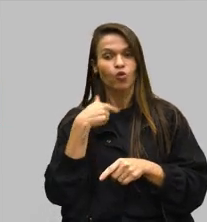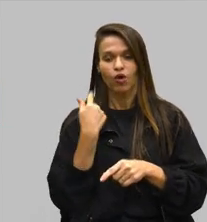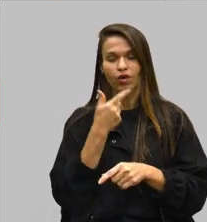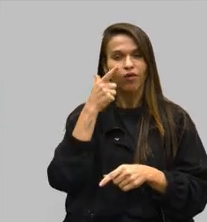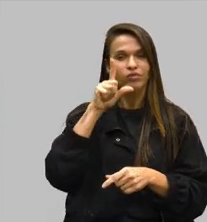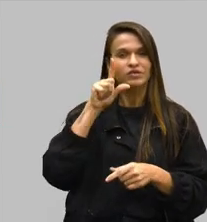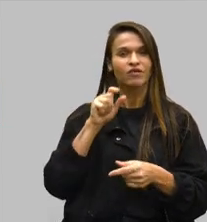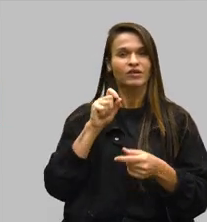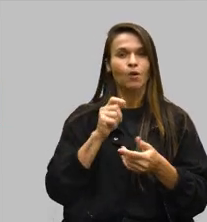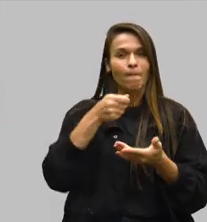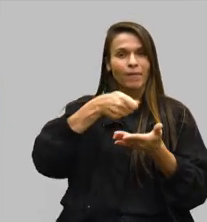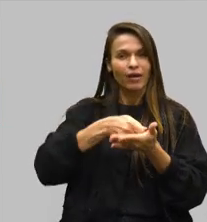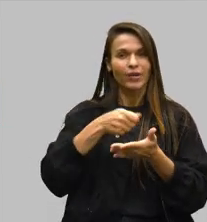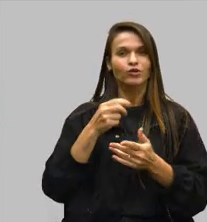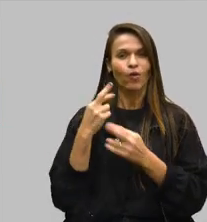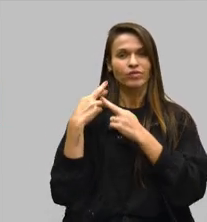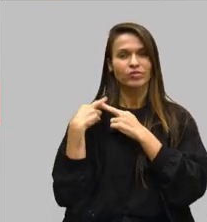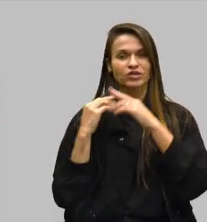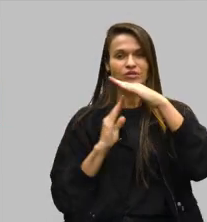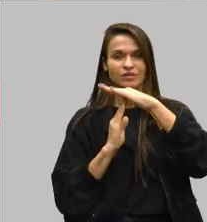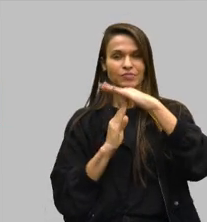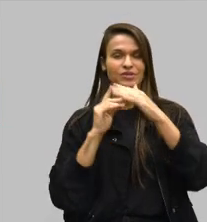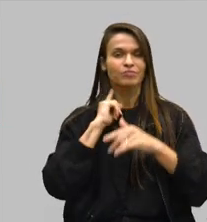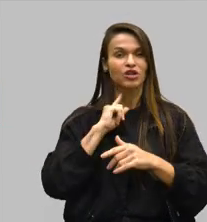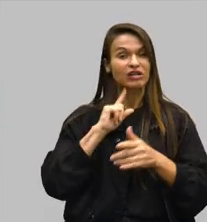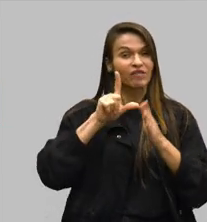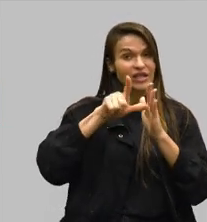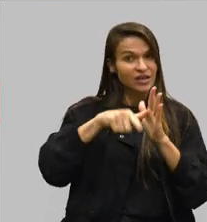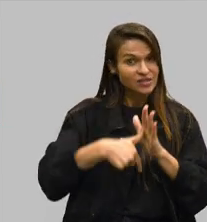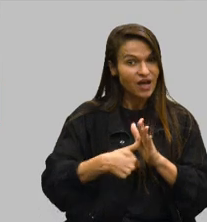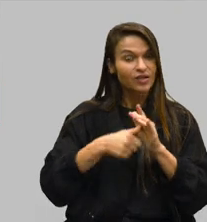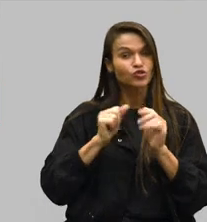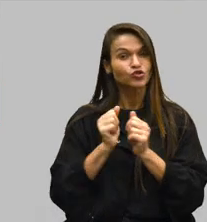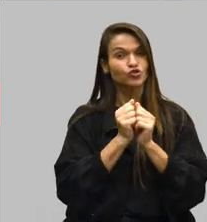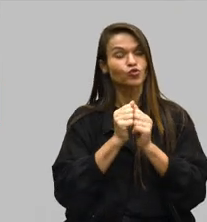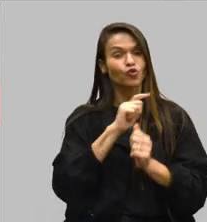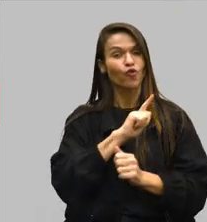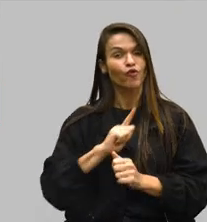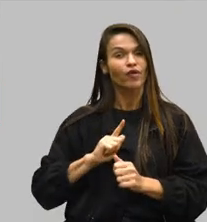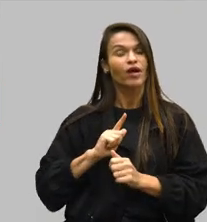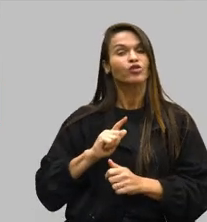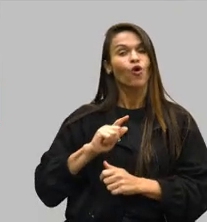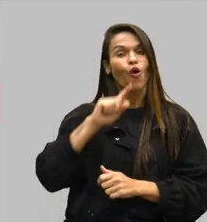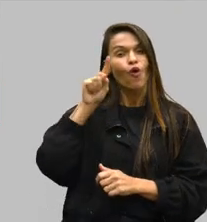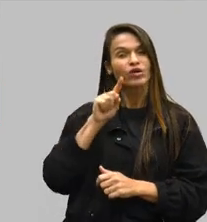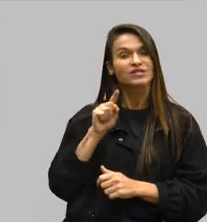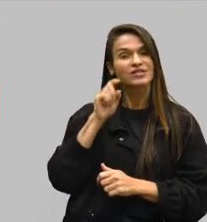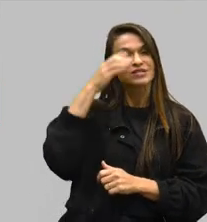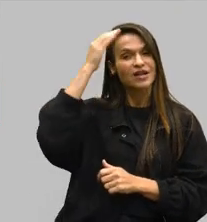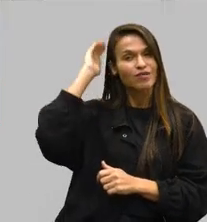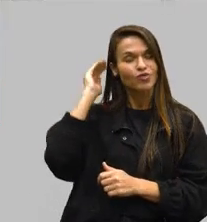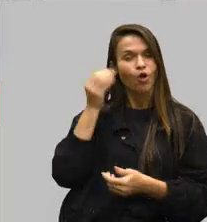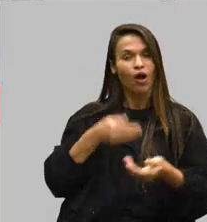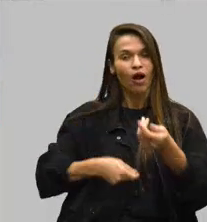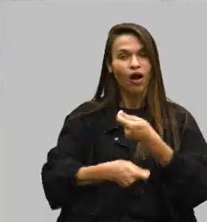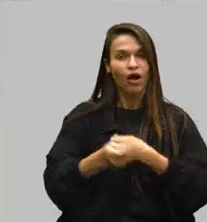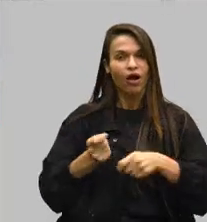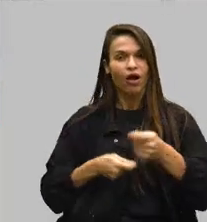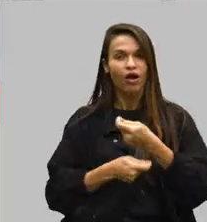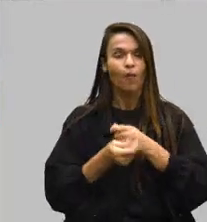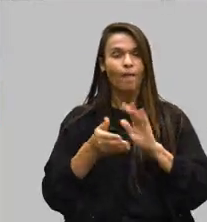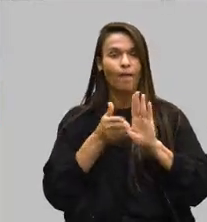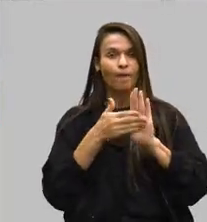responsabilidade desse piso mineiro que estava atrasado. E, junto com o governador Romeu Zema, nós já articulamos uma proposta ao